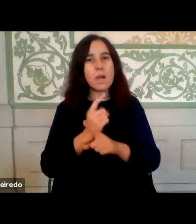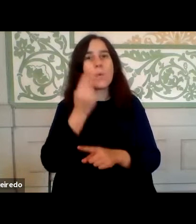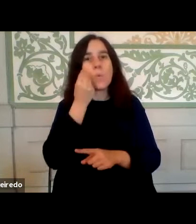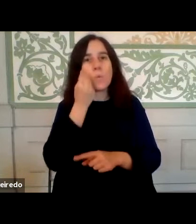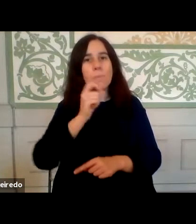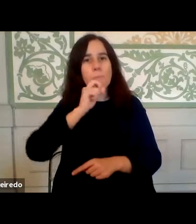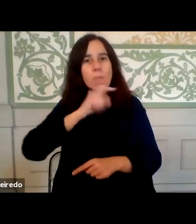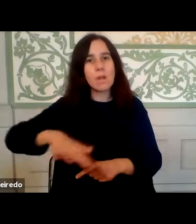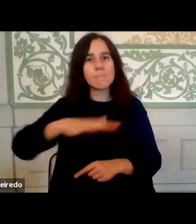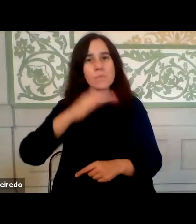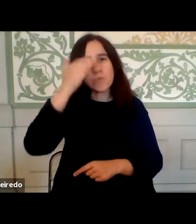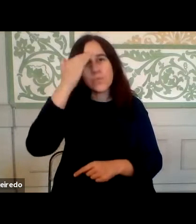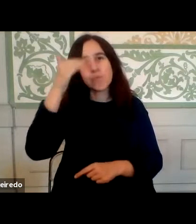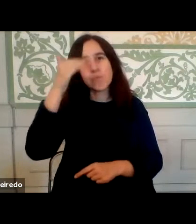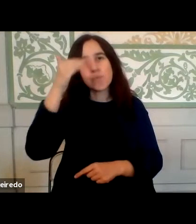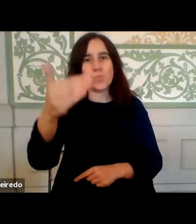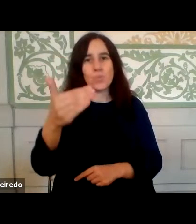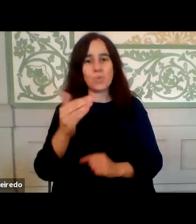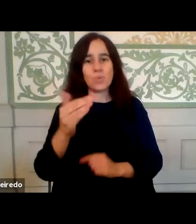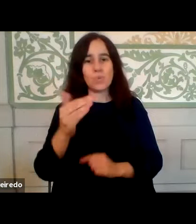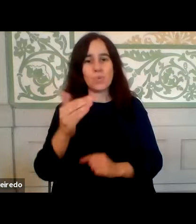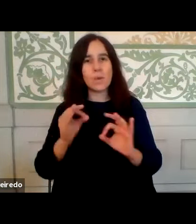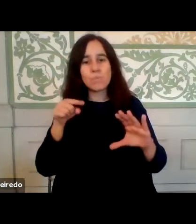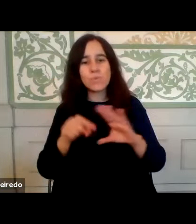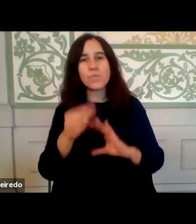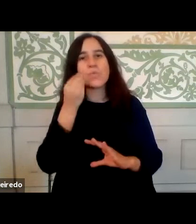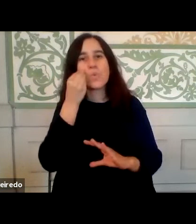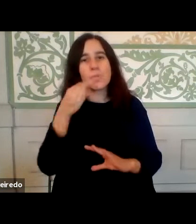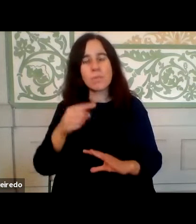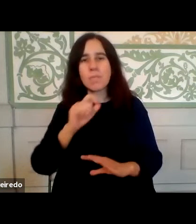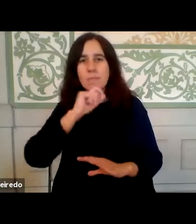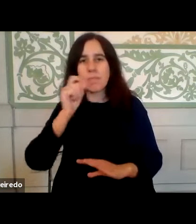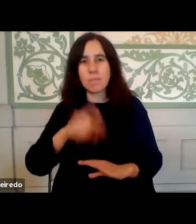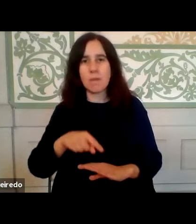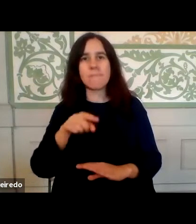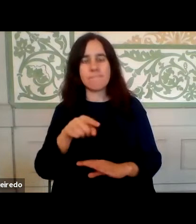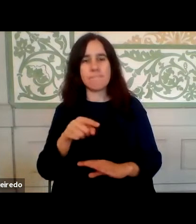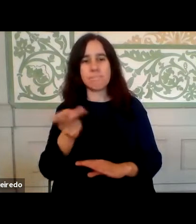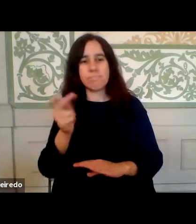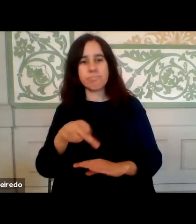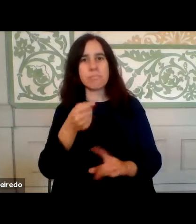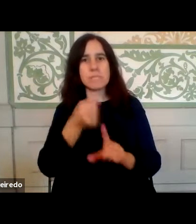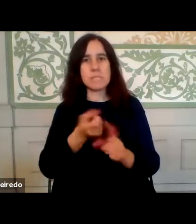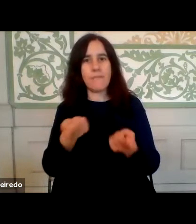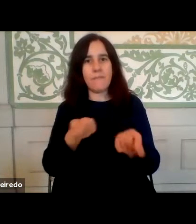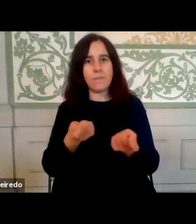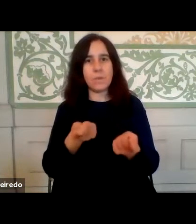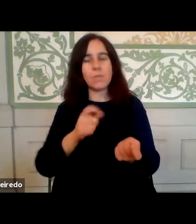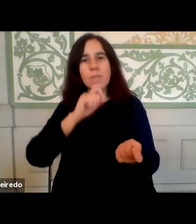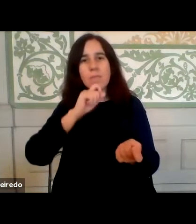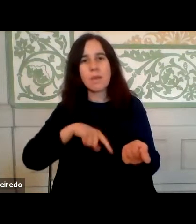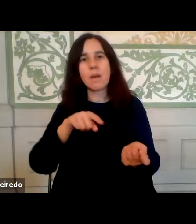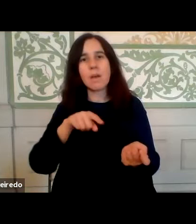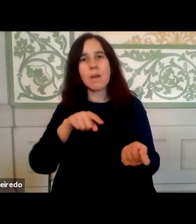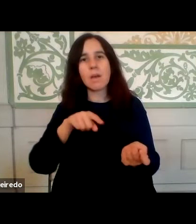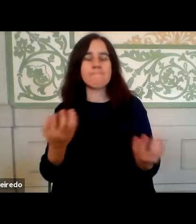capacidade para o futuro, como aprofundar esta capacidade para lidar com o desafio e esta capacidade,